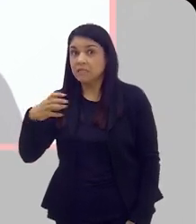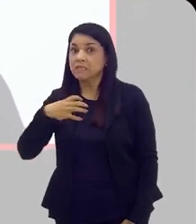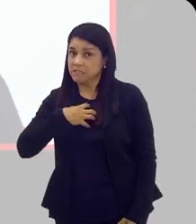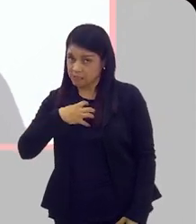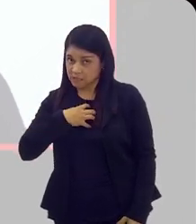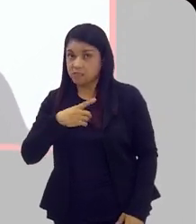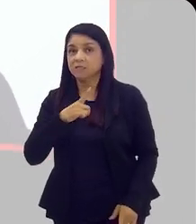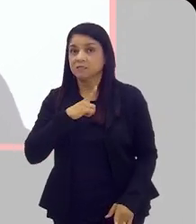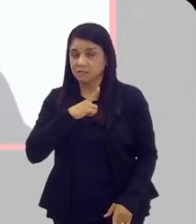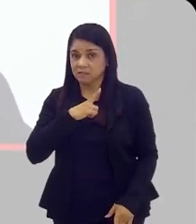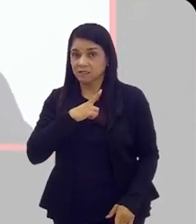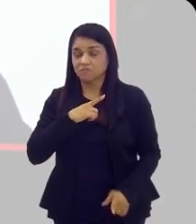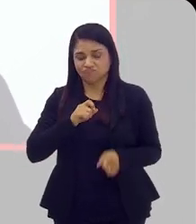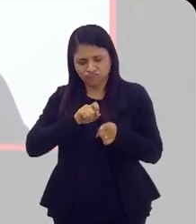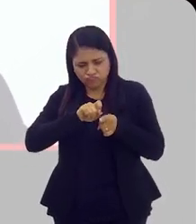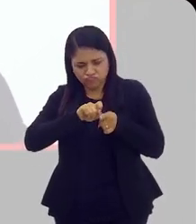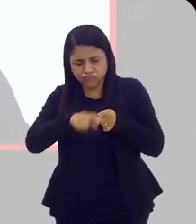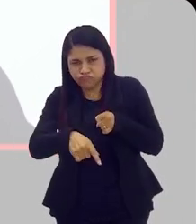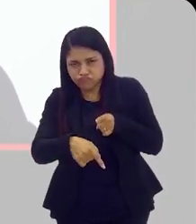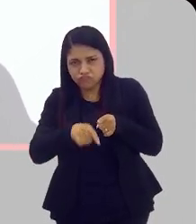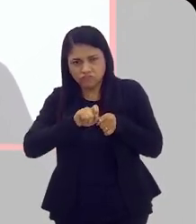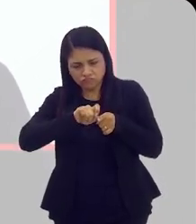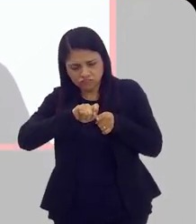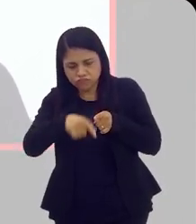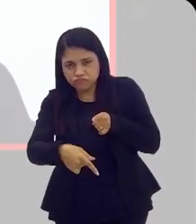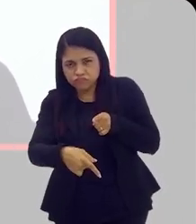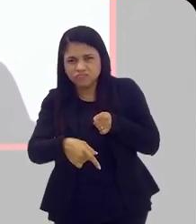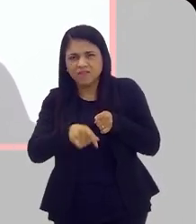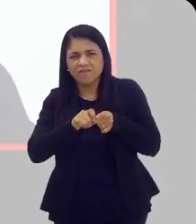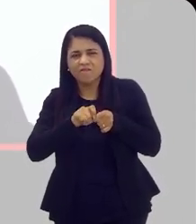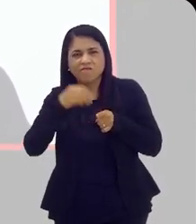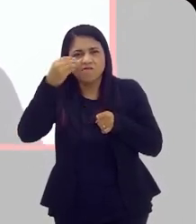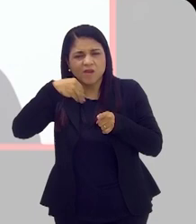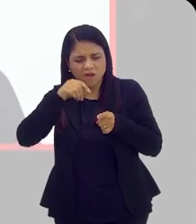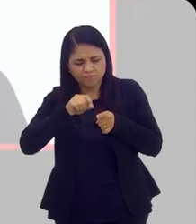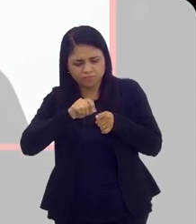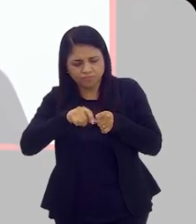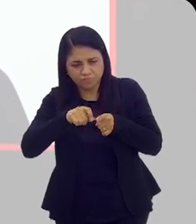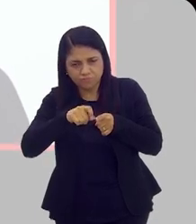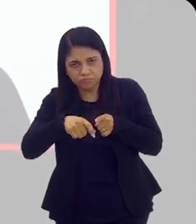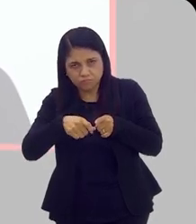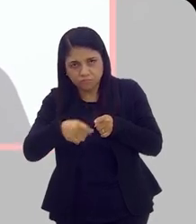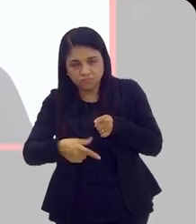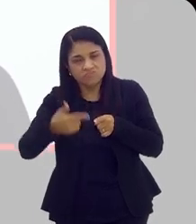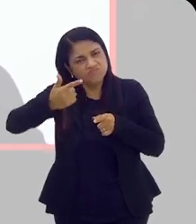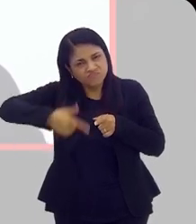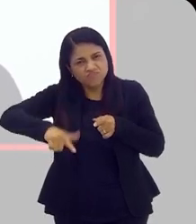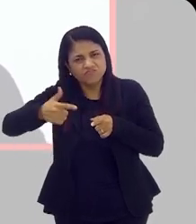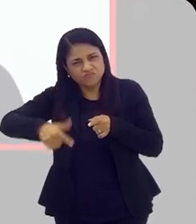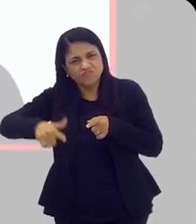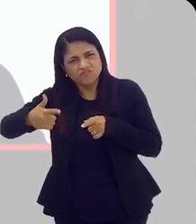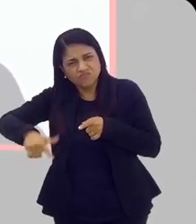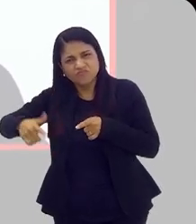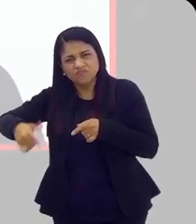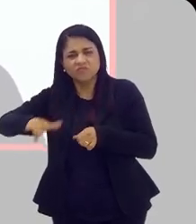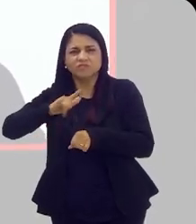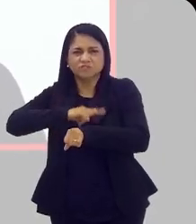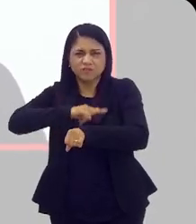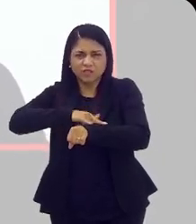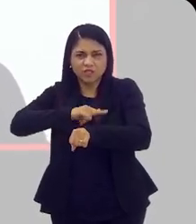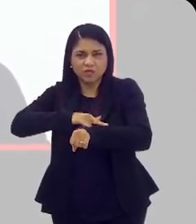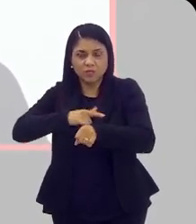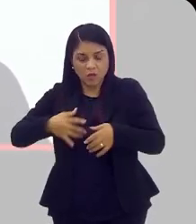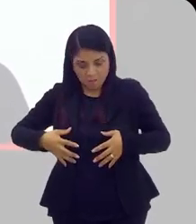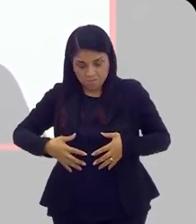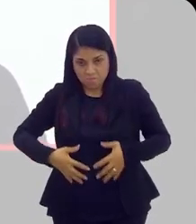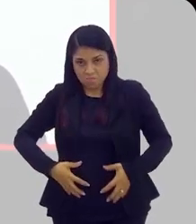a já dar sintomas, que é o jato urinário começa a ficar fraco, o paciente tem que várias vezes no banheiro esvaziar